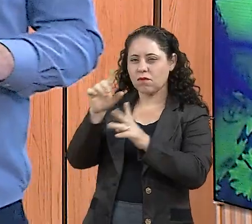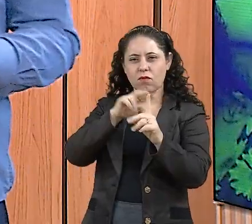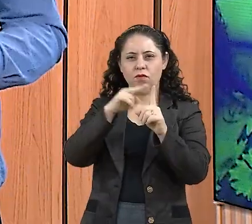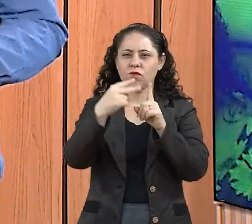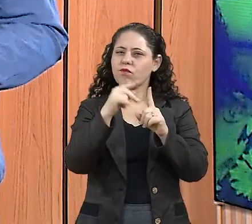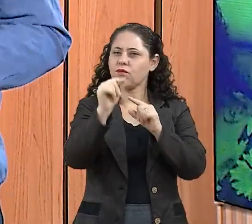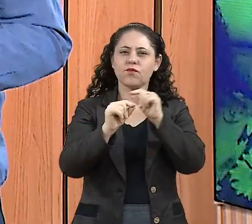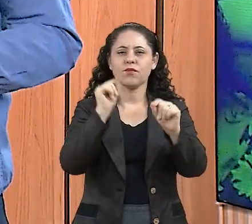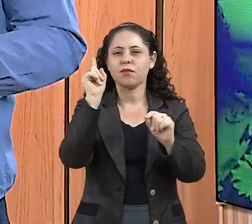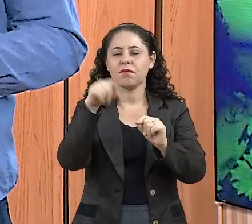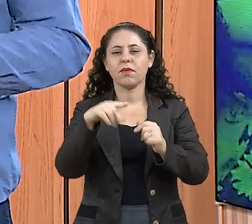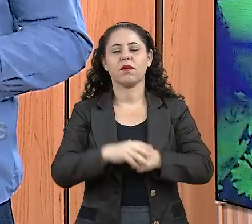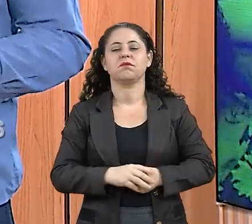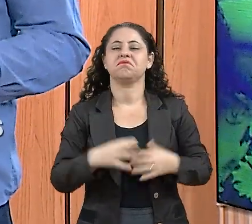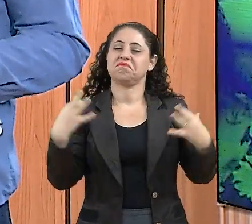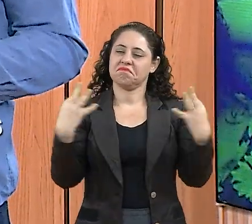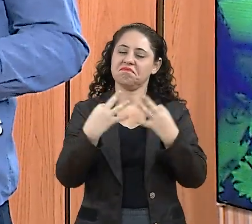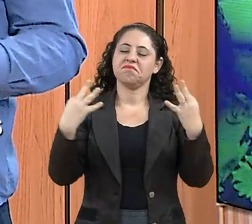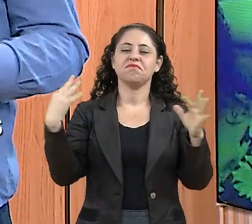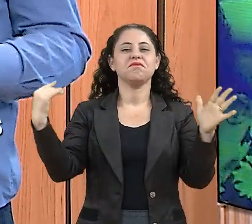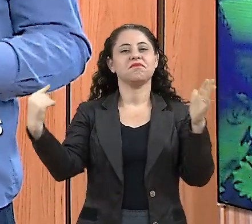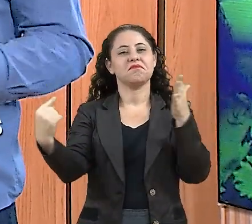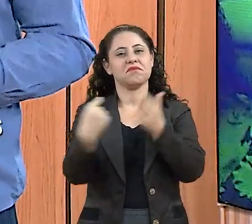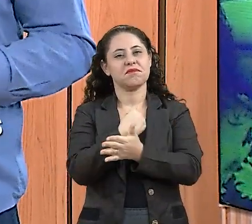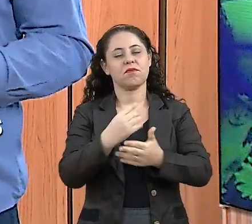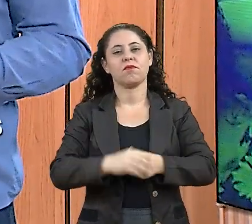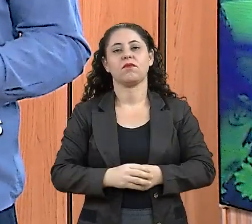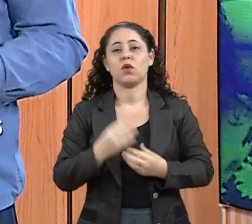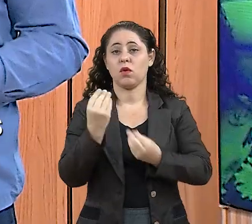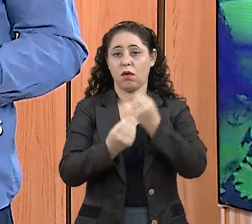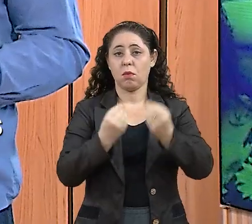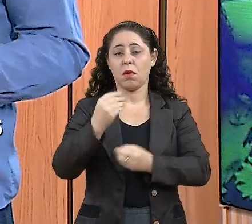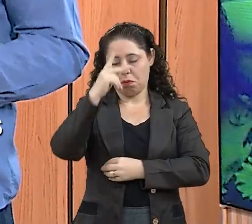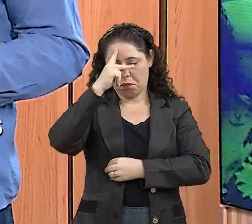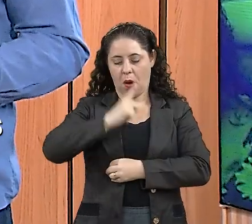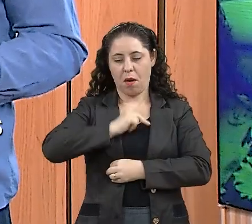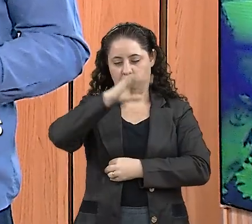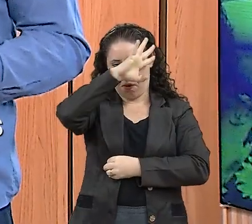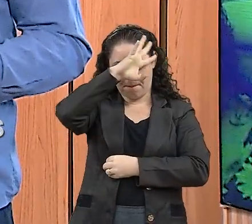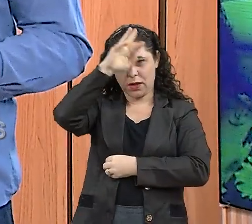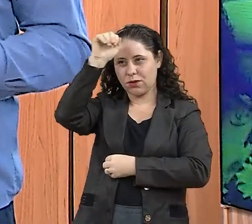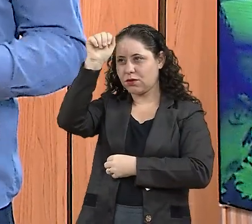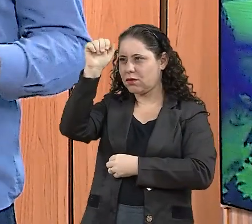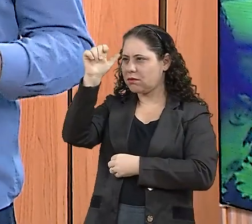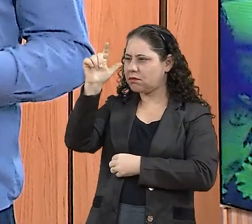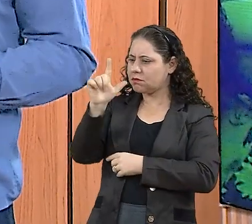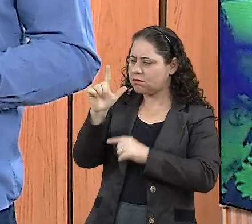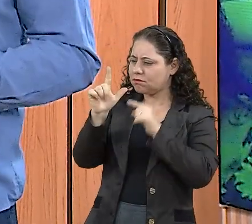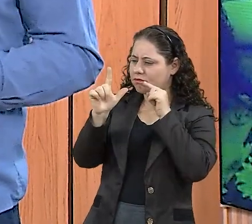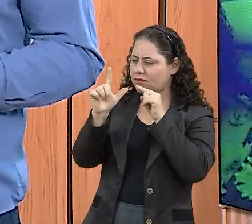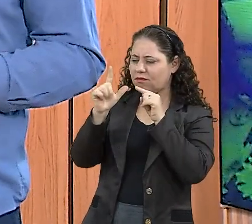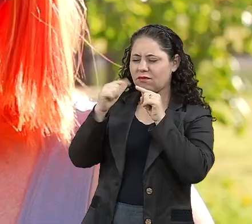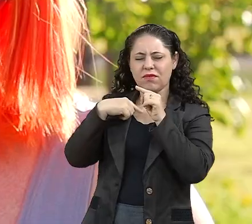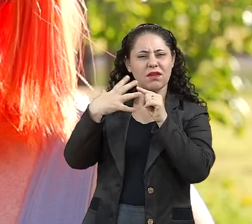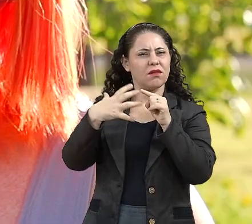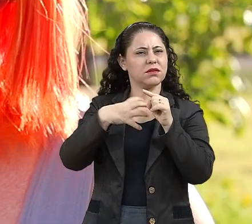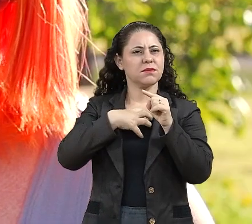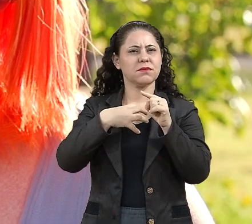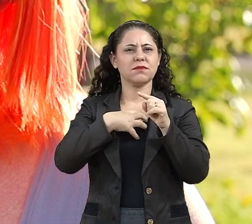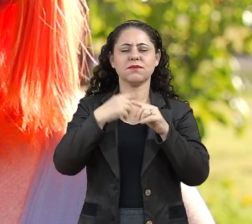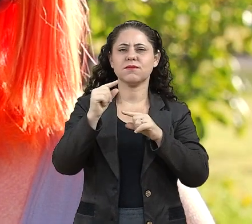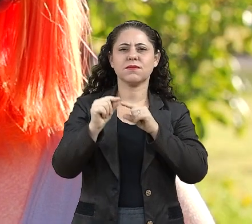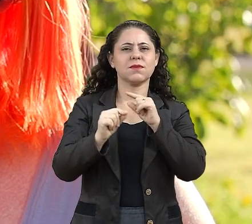Paulo? Ótima pergunta, viu? Olha, eu como sumatogrossense, eu acho que ser sumatogrossense significa